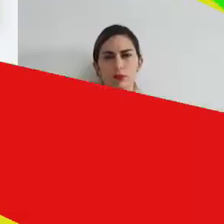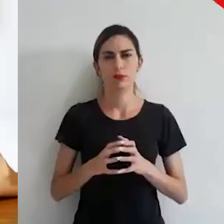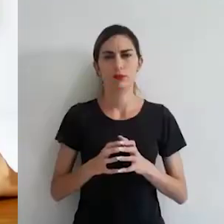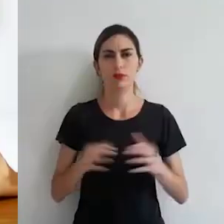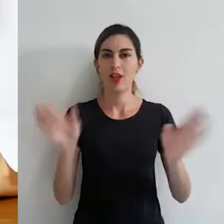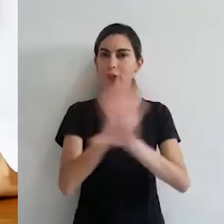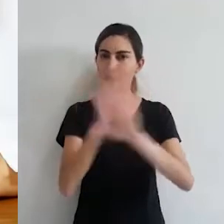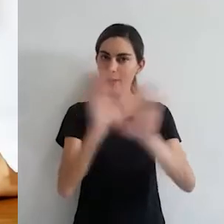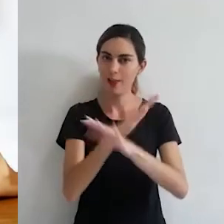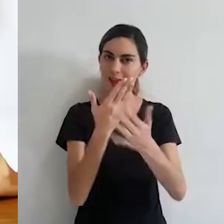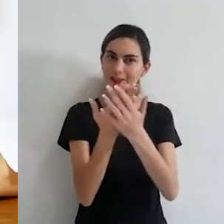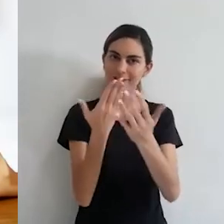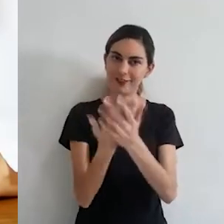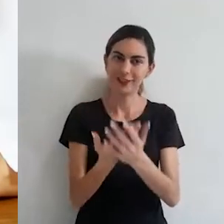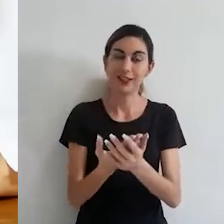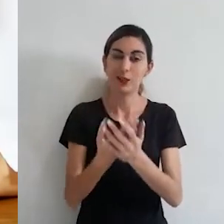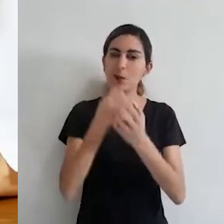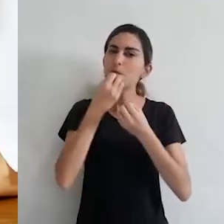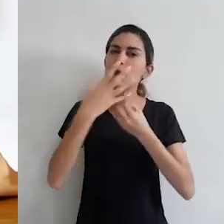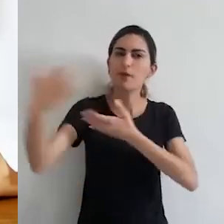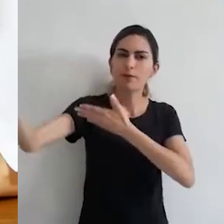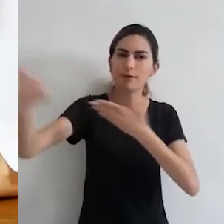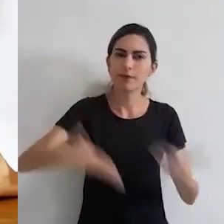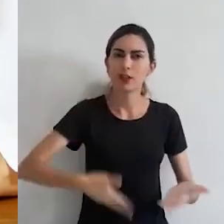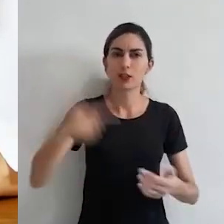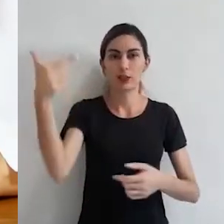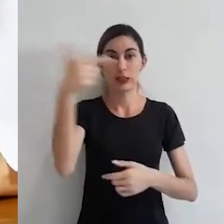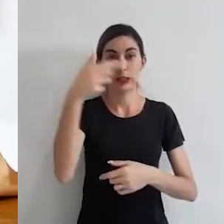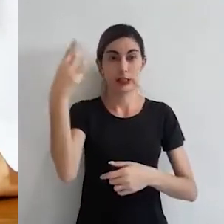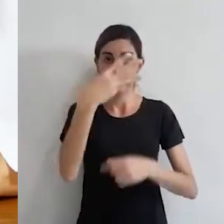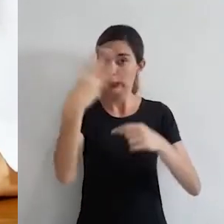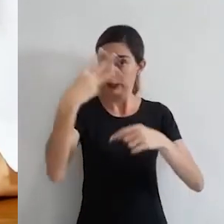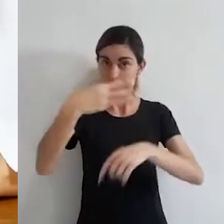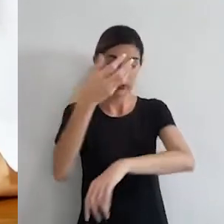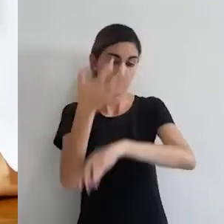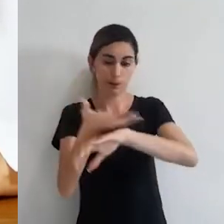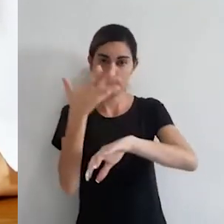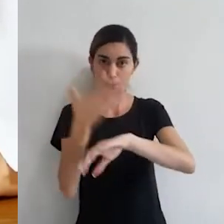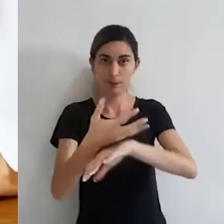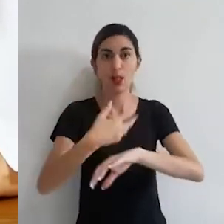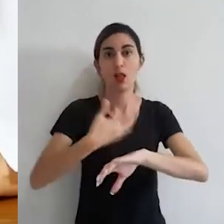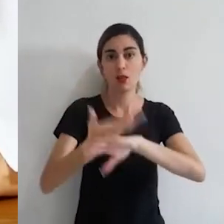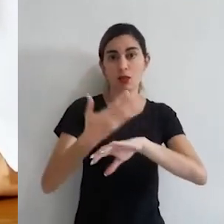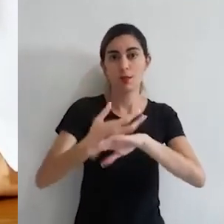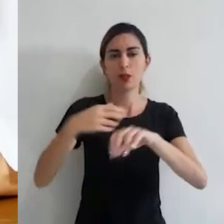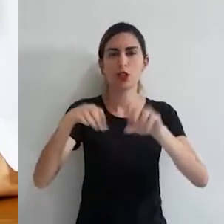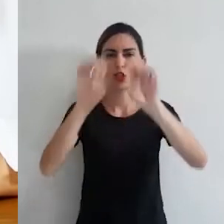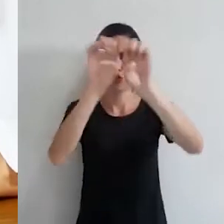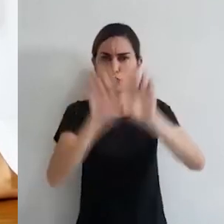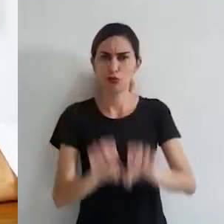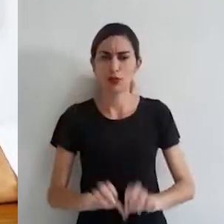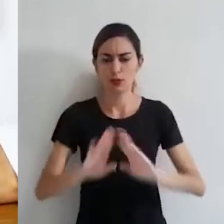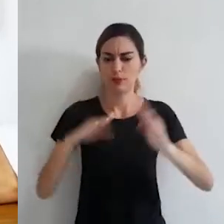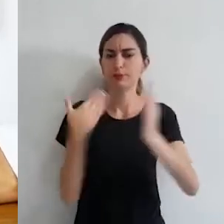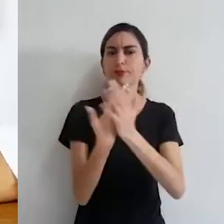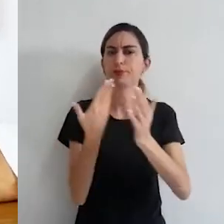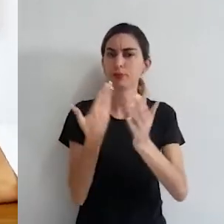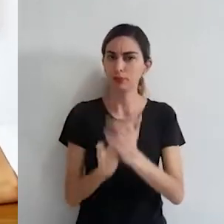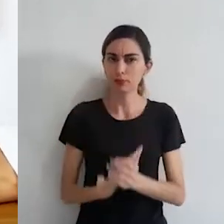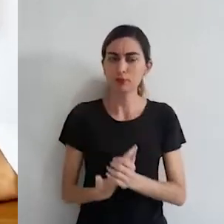Olá, estudantes! Sejam bem-vindos à nossa terceira competência da disciplina Escrituração Escolar. Nessa